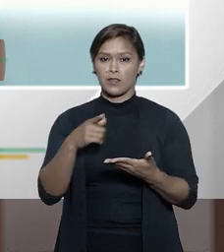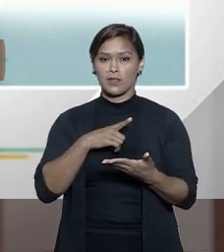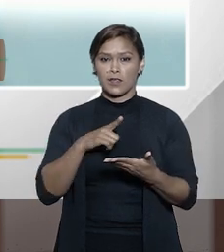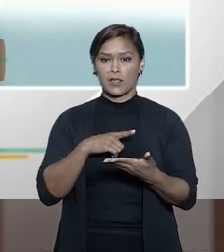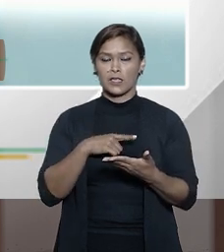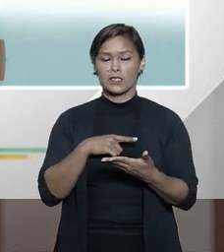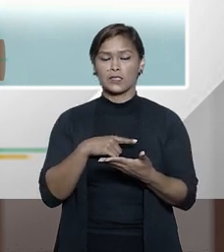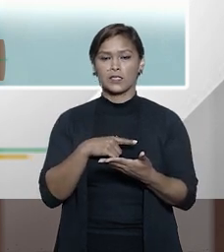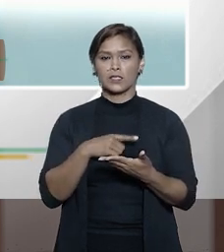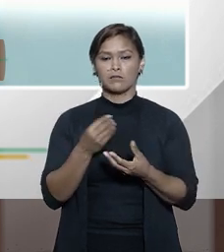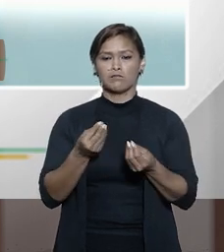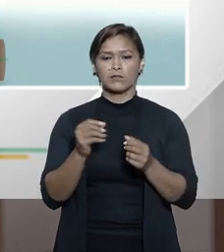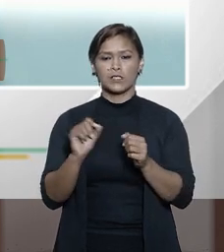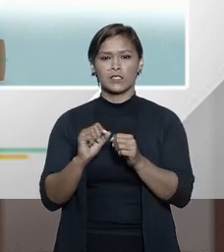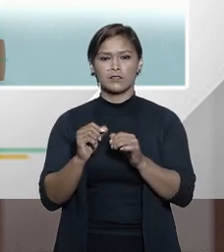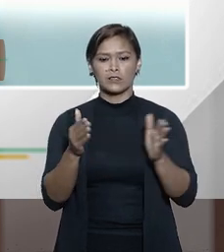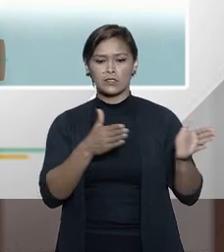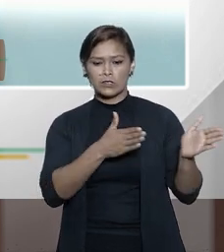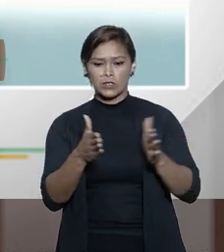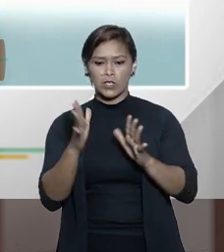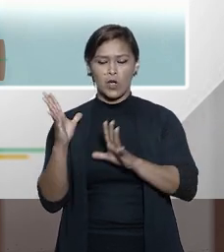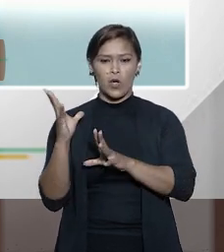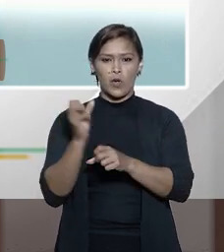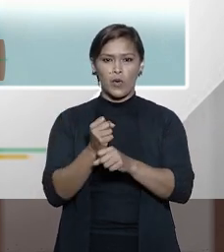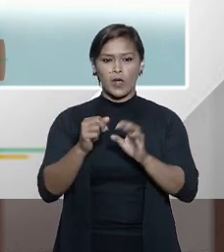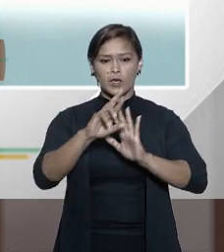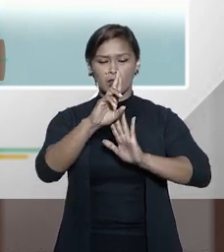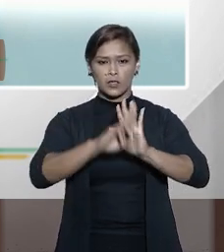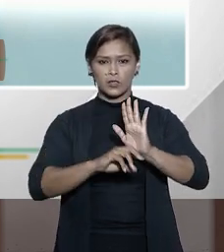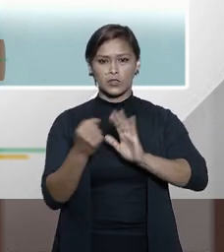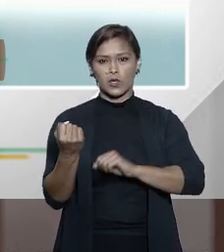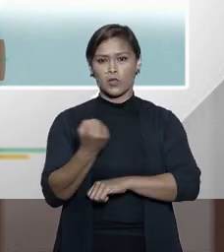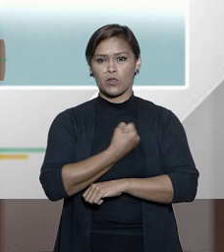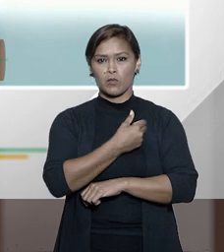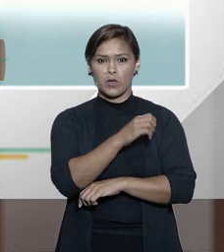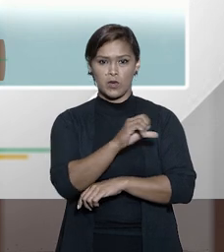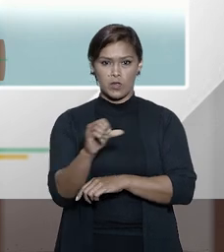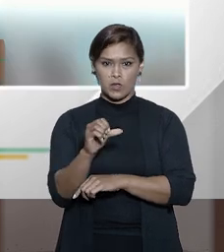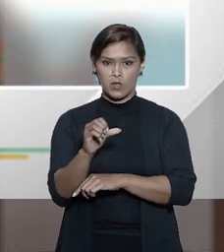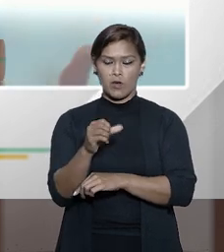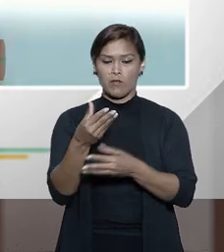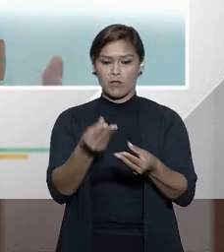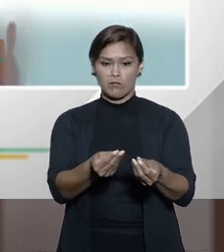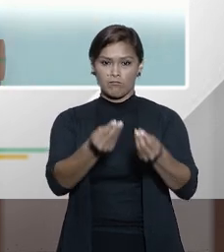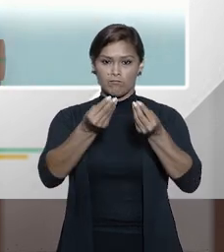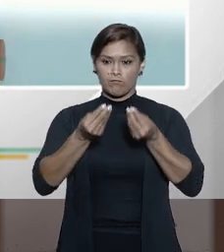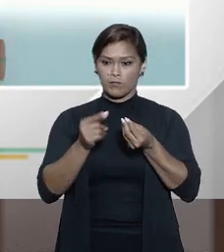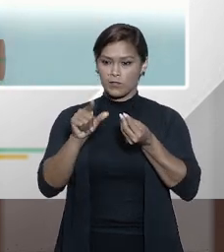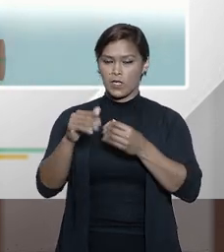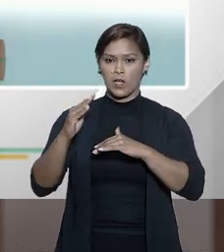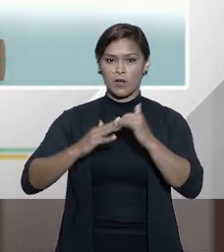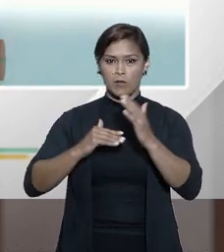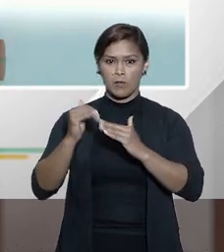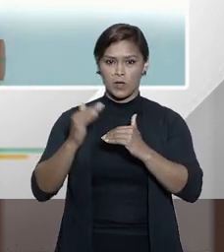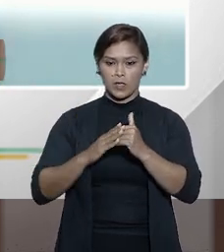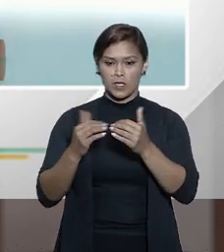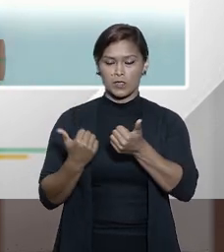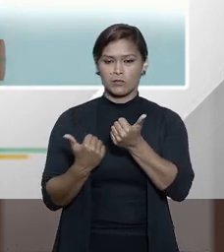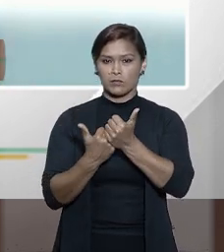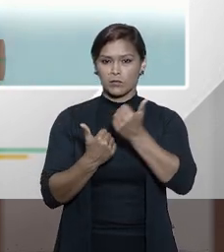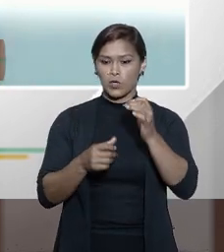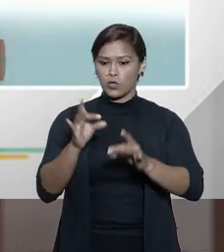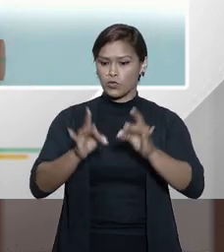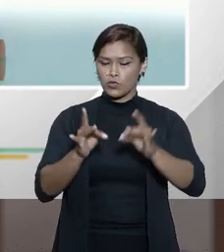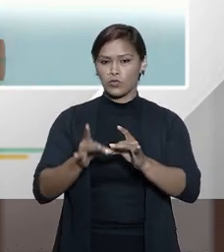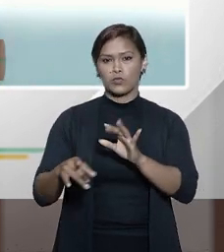teve que fazer uma resolução, a resolução número 9, né? Para receber a competência da cooperação